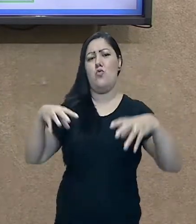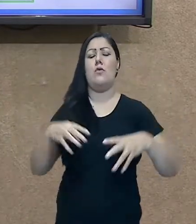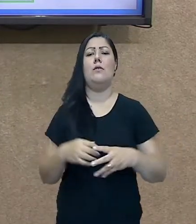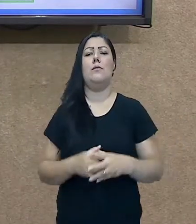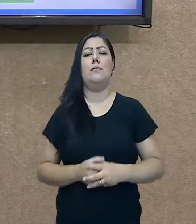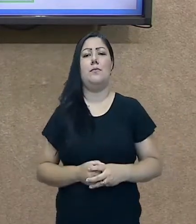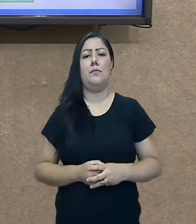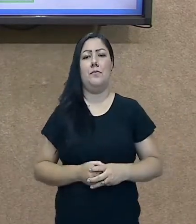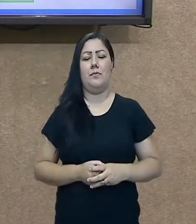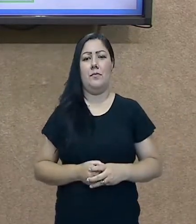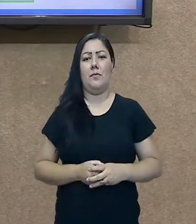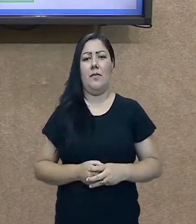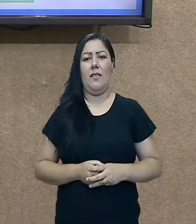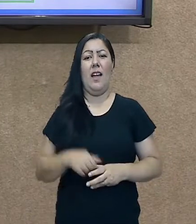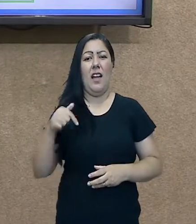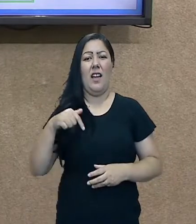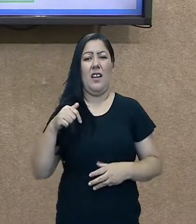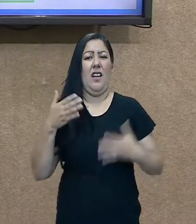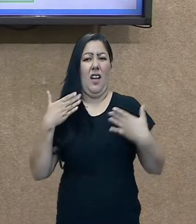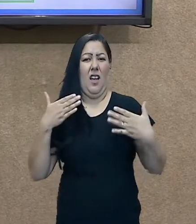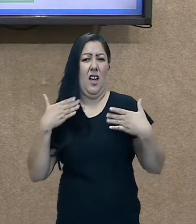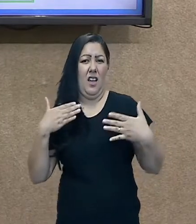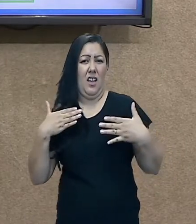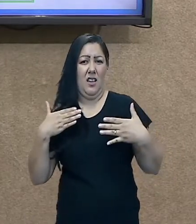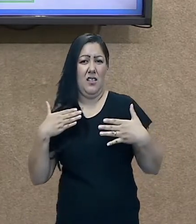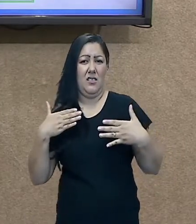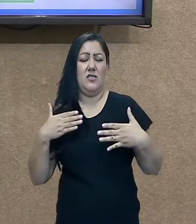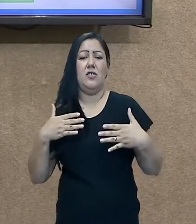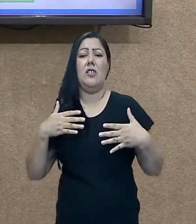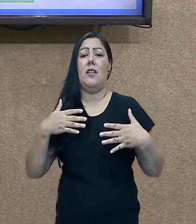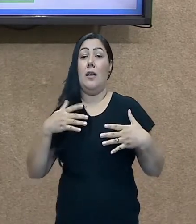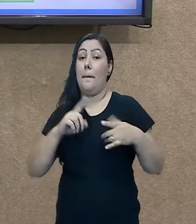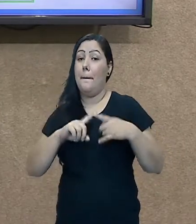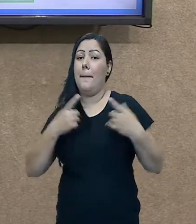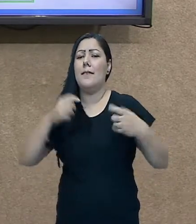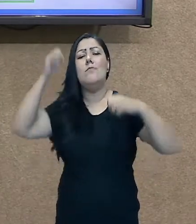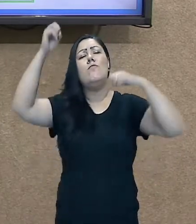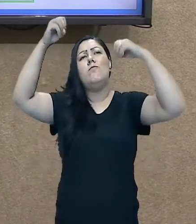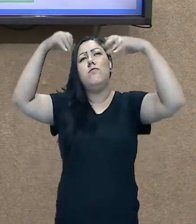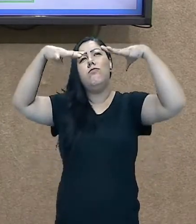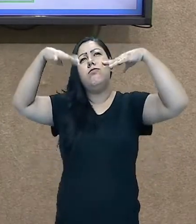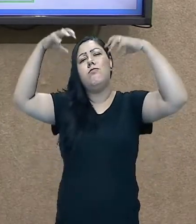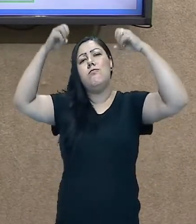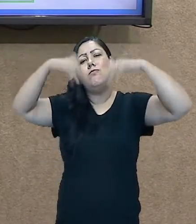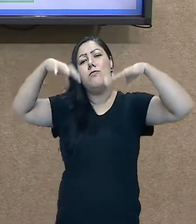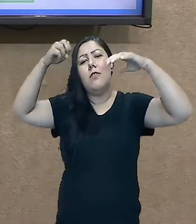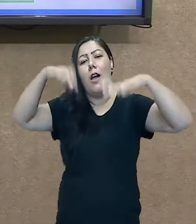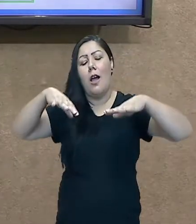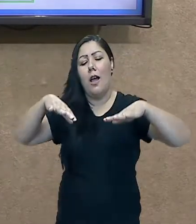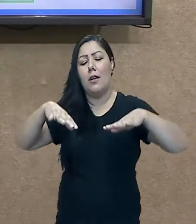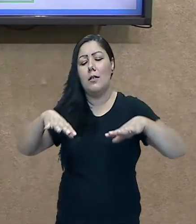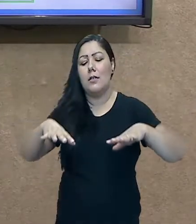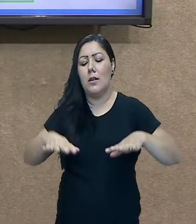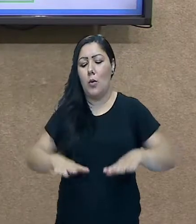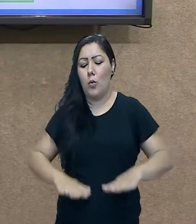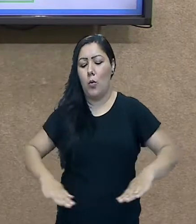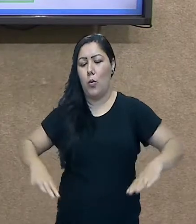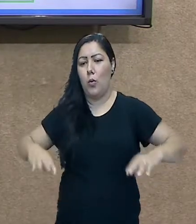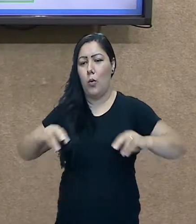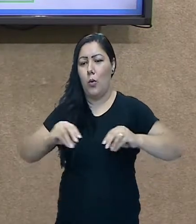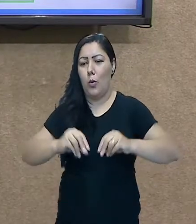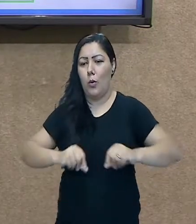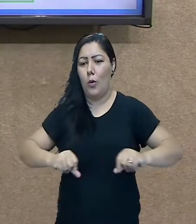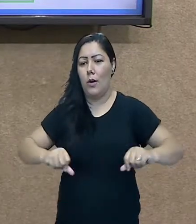Isso é muito sério. O que acontece? Quando começa a chover, sobe aquele cheirinho de terra molhada.